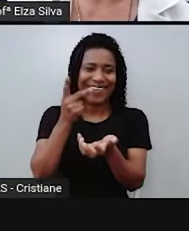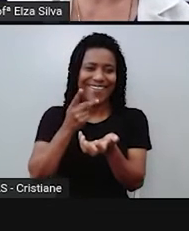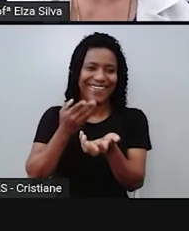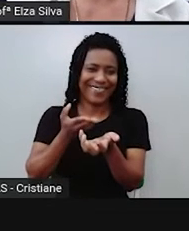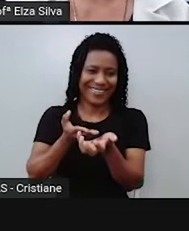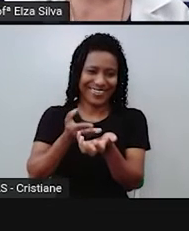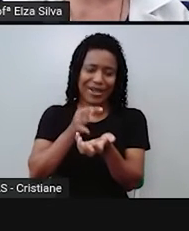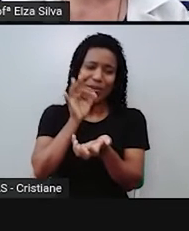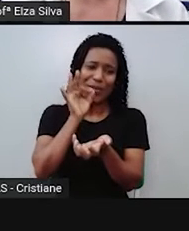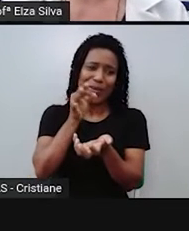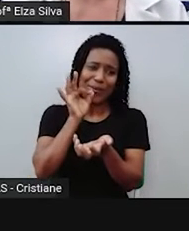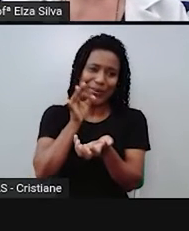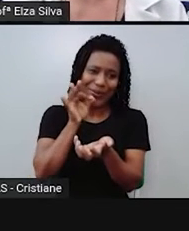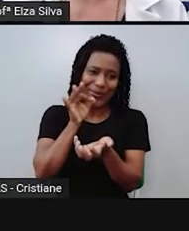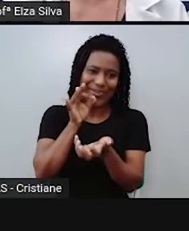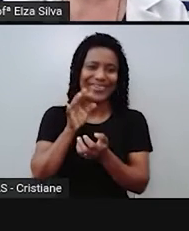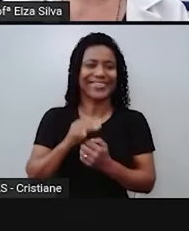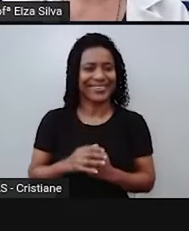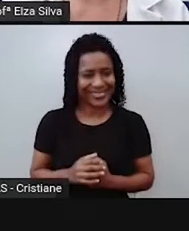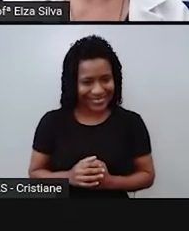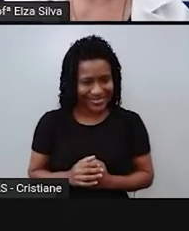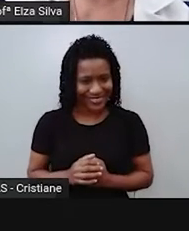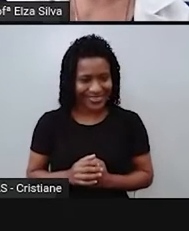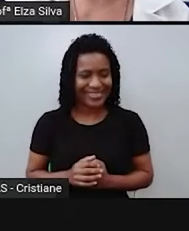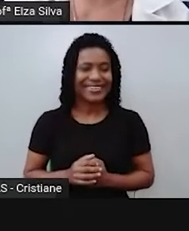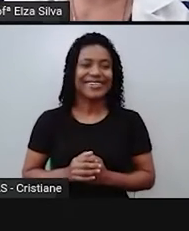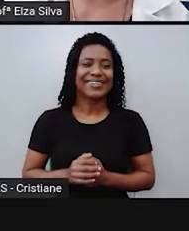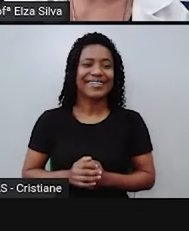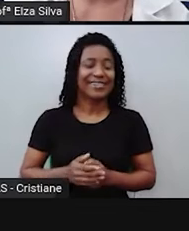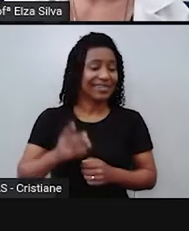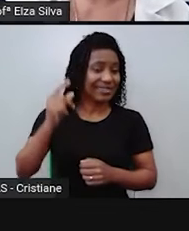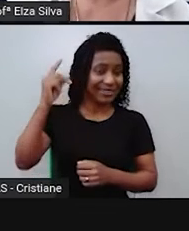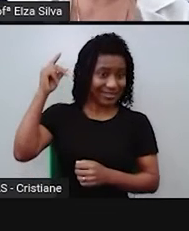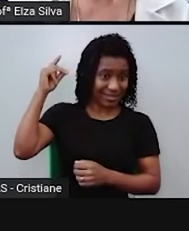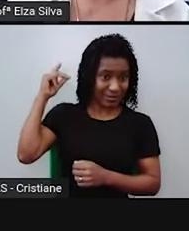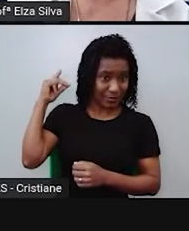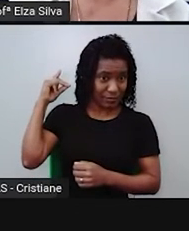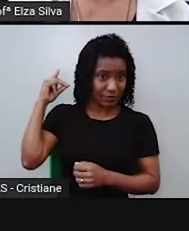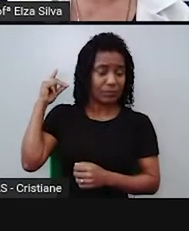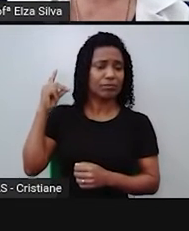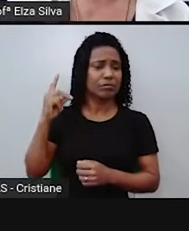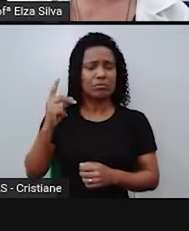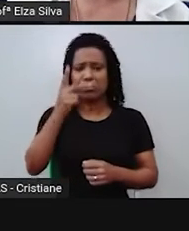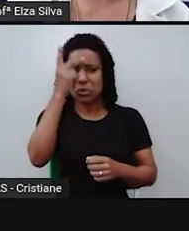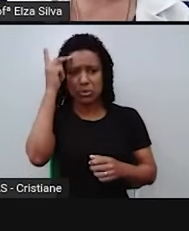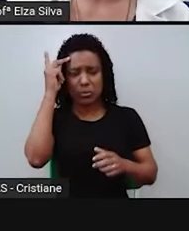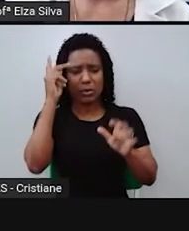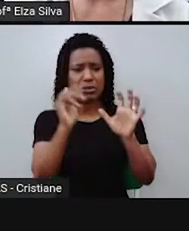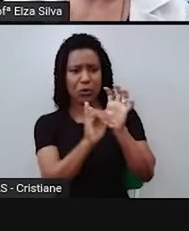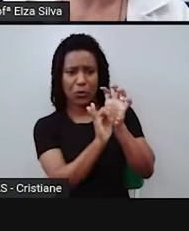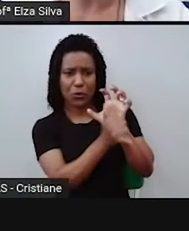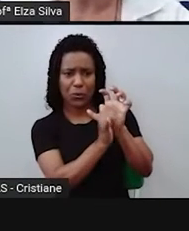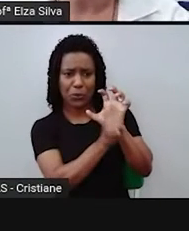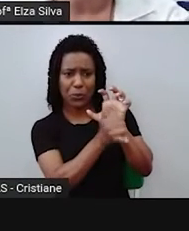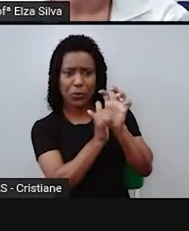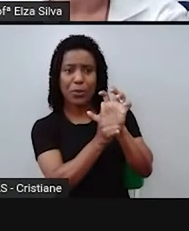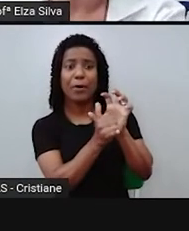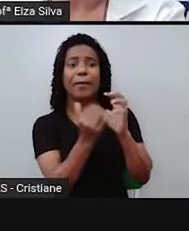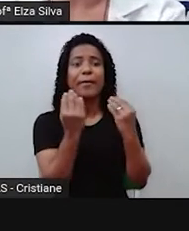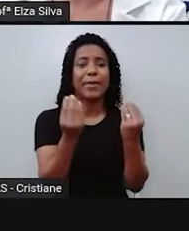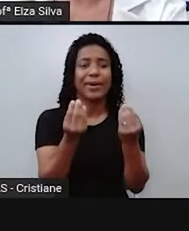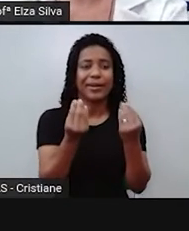Antigamente, as fábulas eram contadas para aconselhar e para distrair os adultos. Hoje,